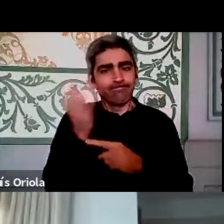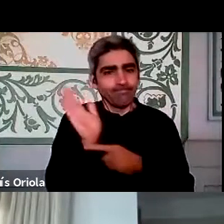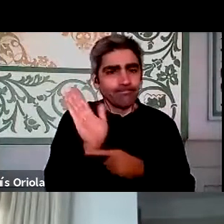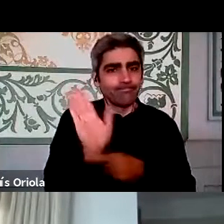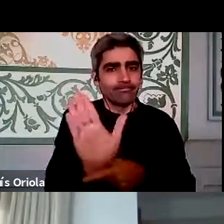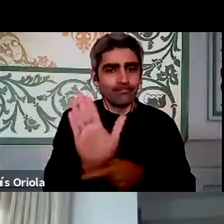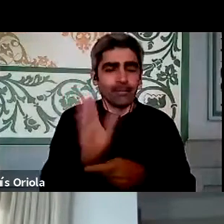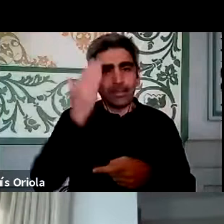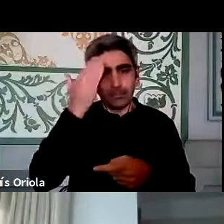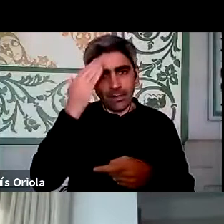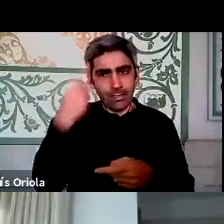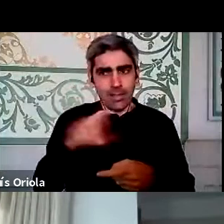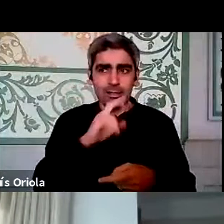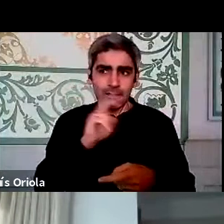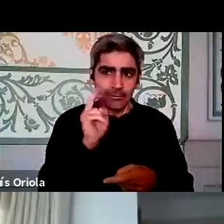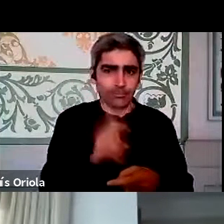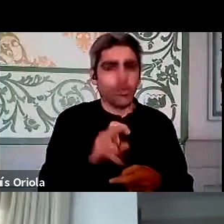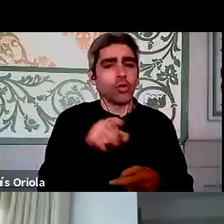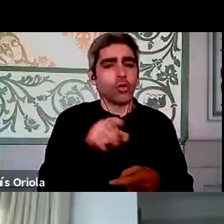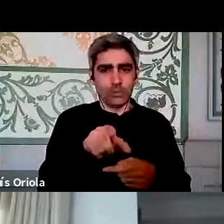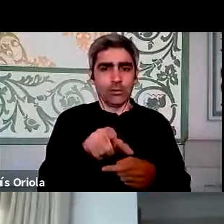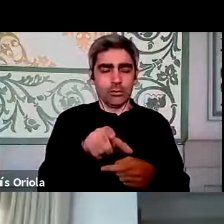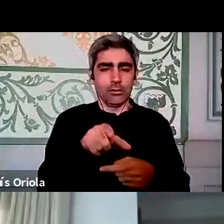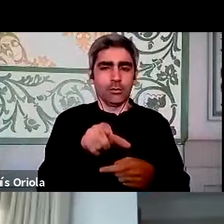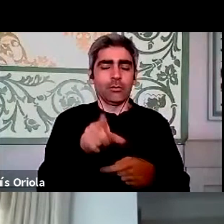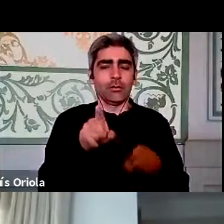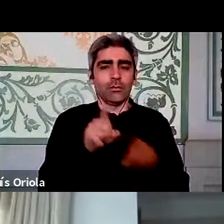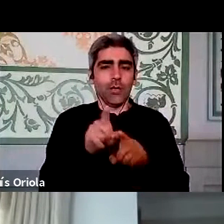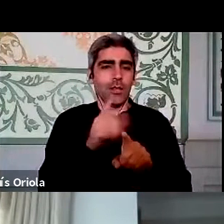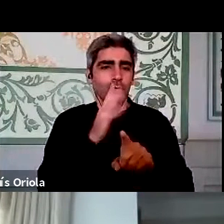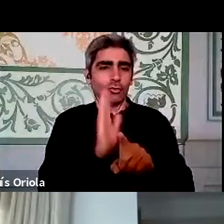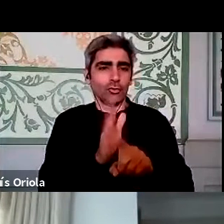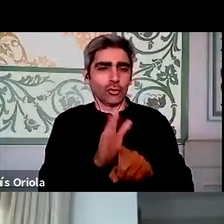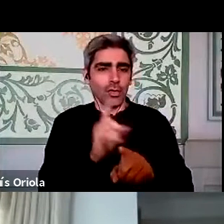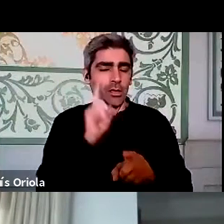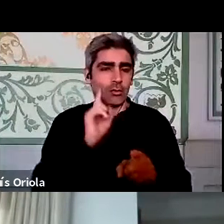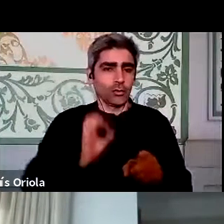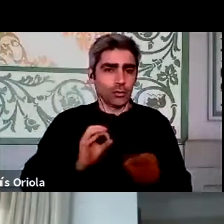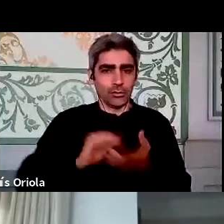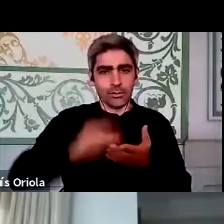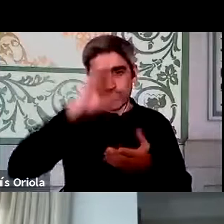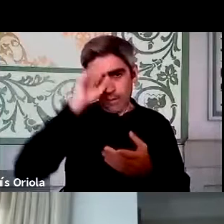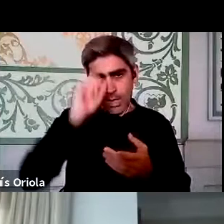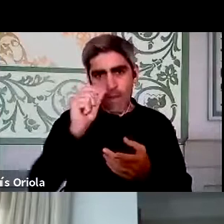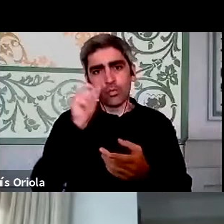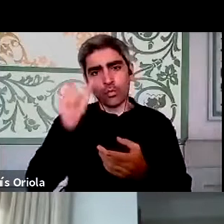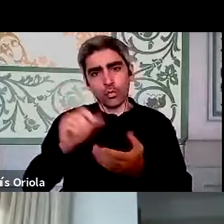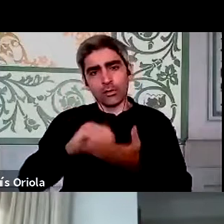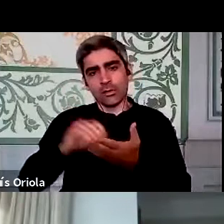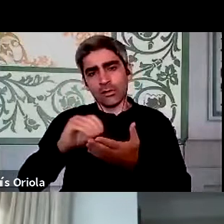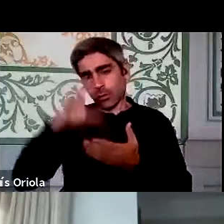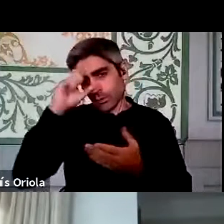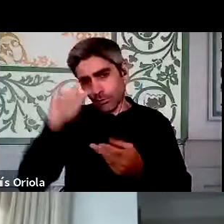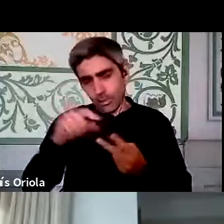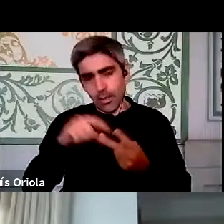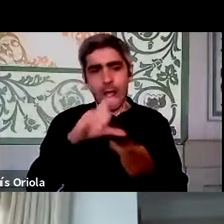uma capacidade de resposta, como foi referido, quer pela Sra. Secretária de Estado, quer para o Secretário de Estado, quer para o Carlos, quer para o